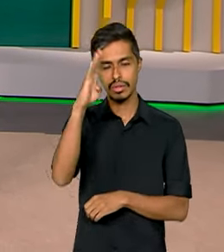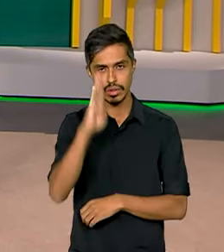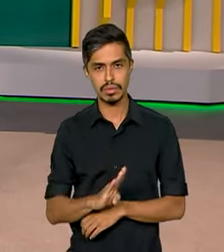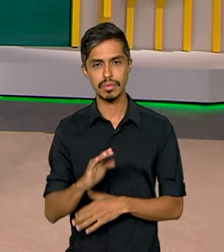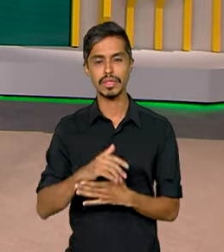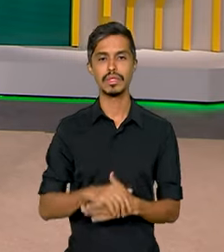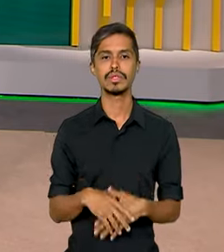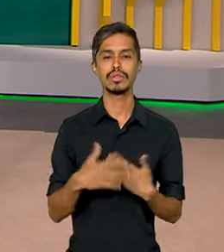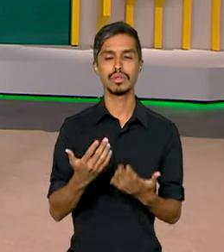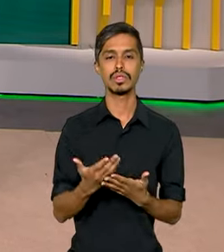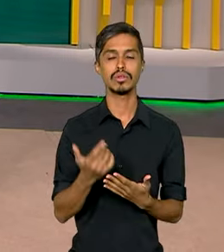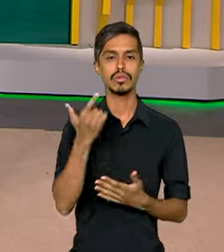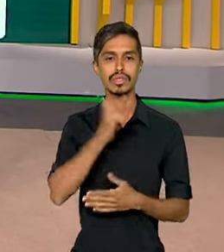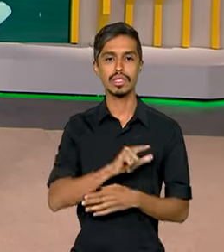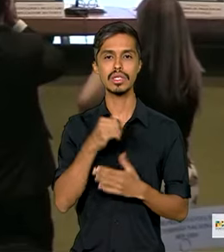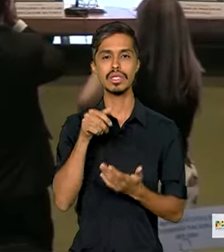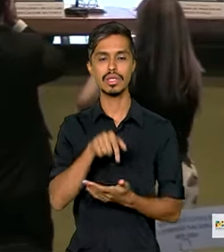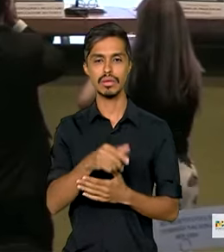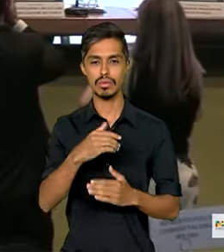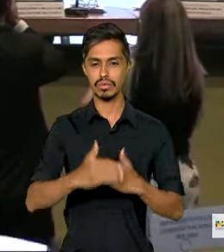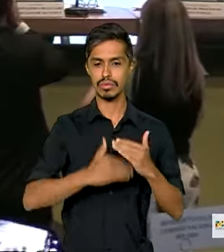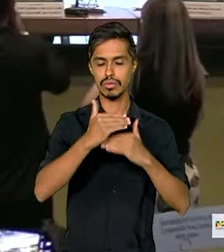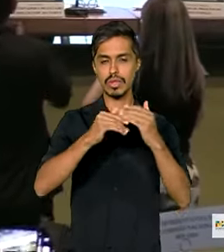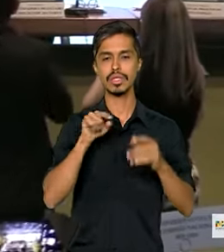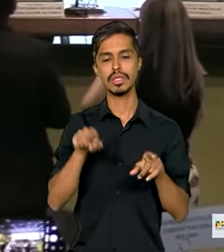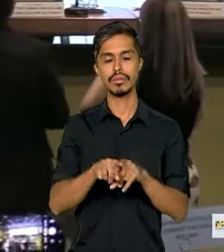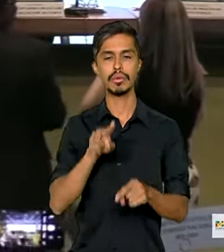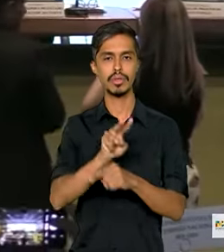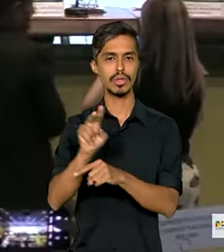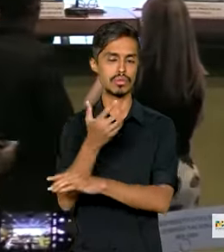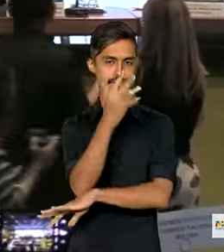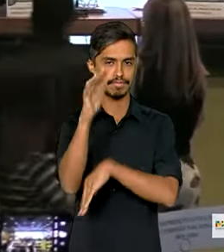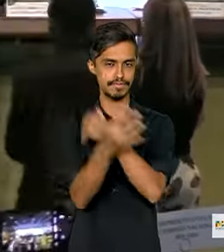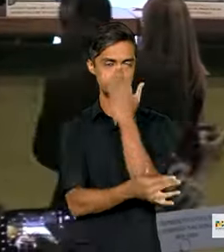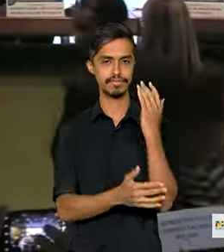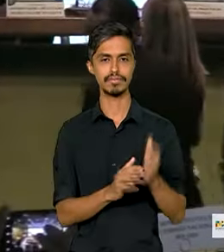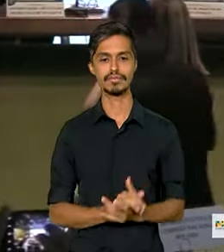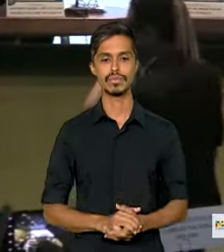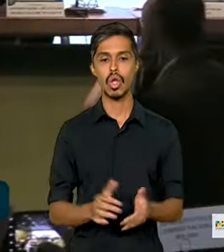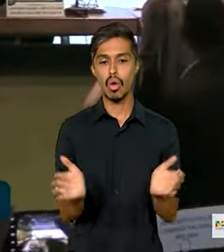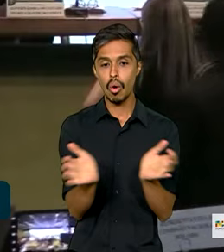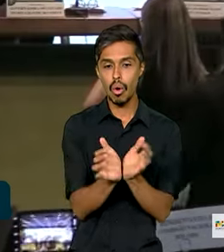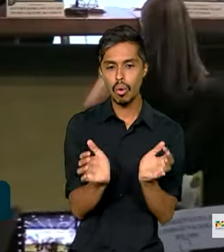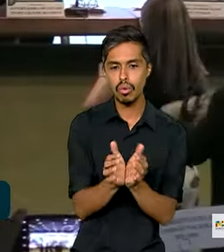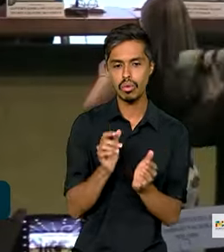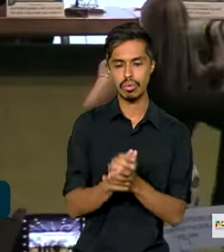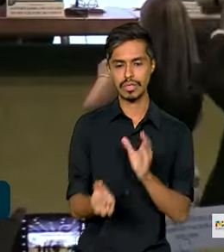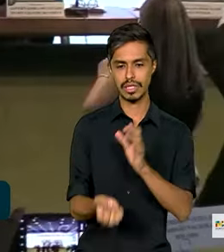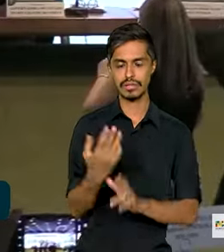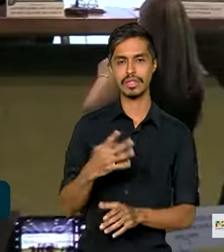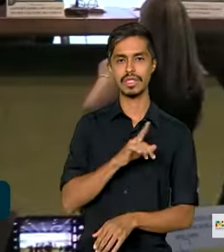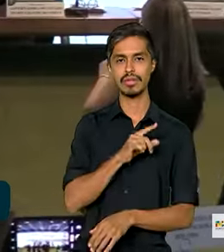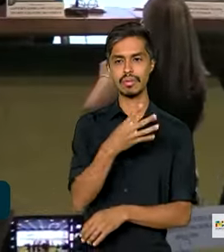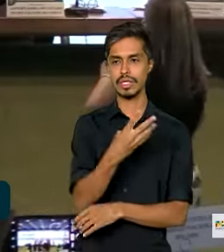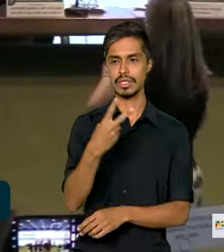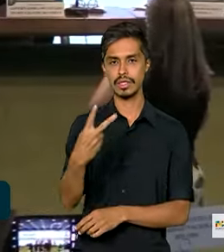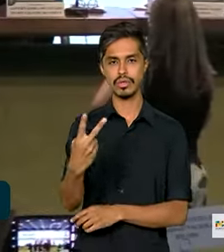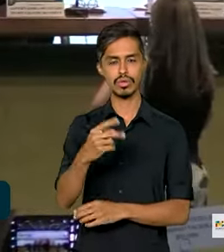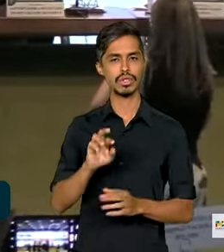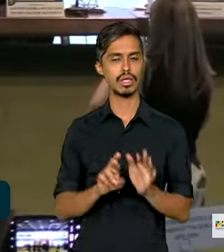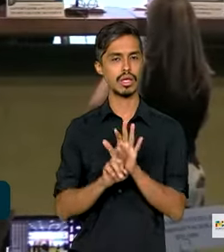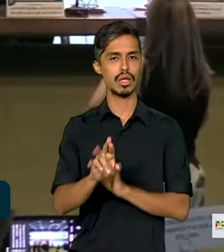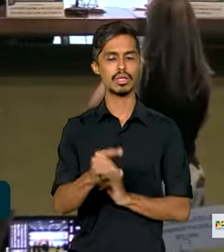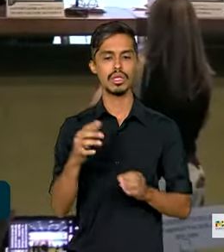pobreza e proteger o meio ambiente. A comissão formada por 42 representantes é